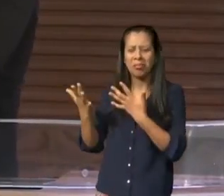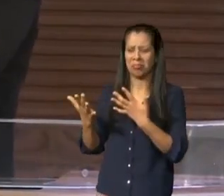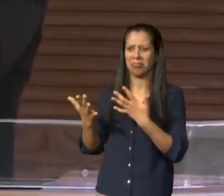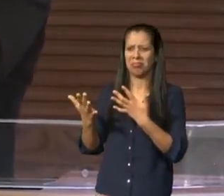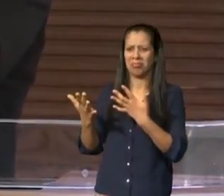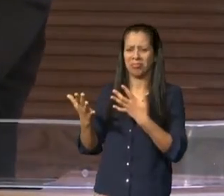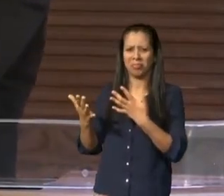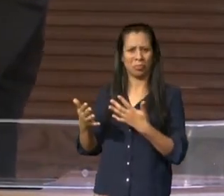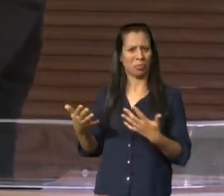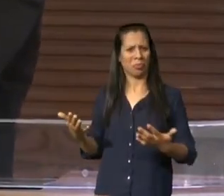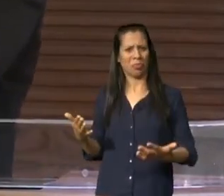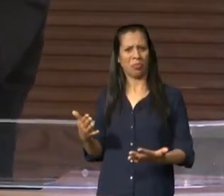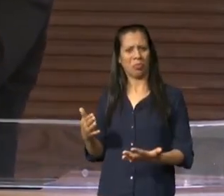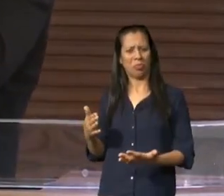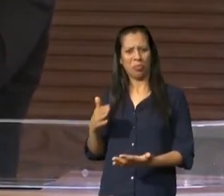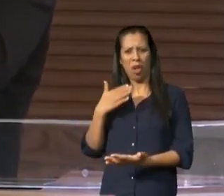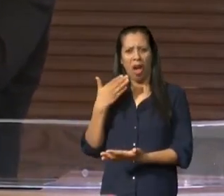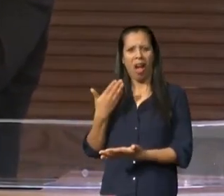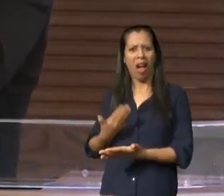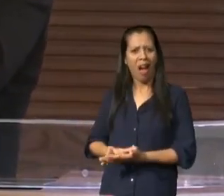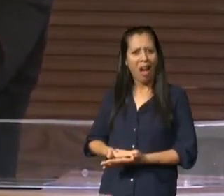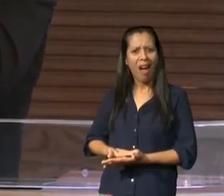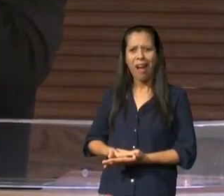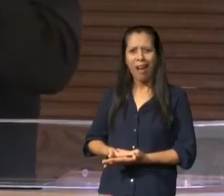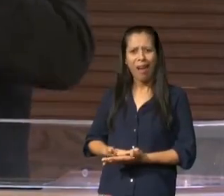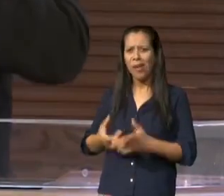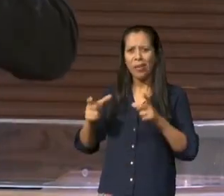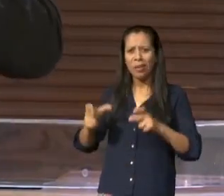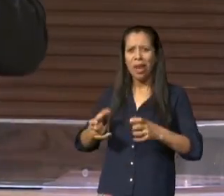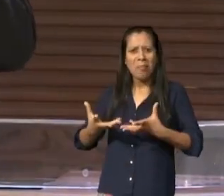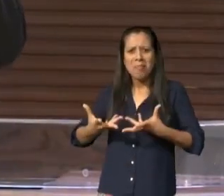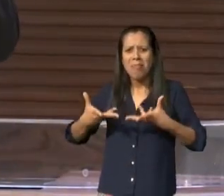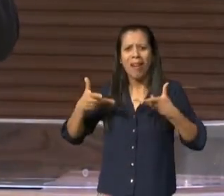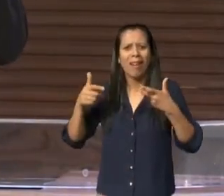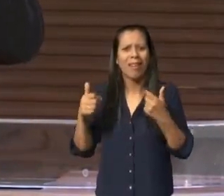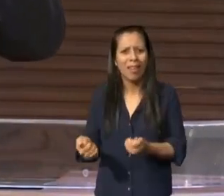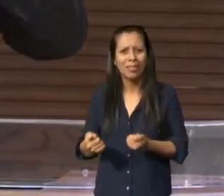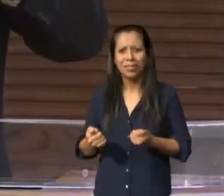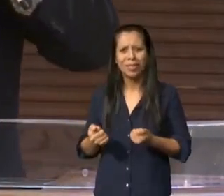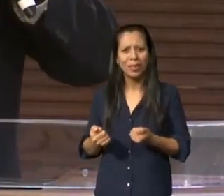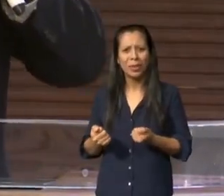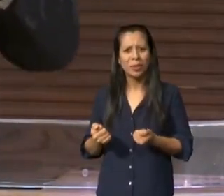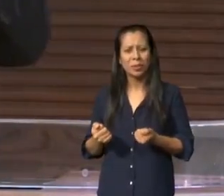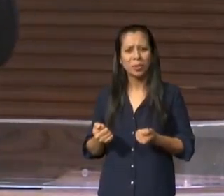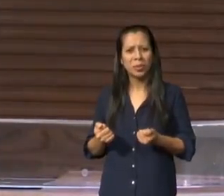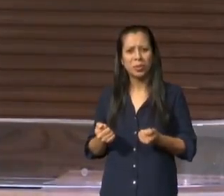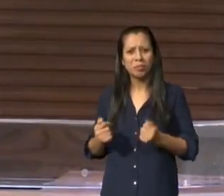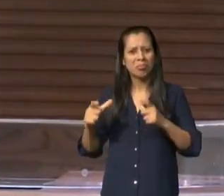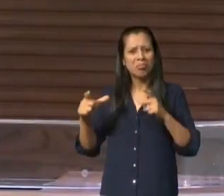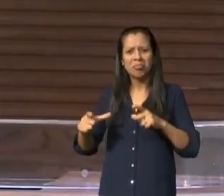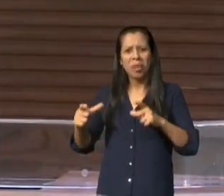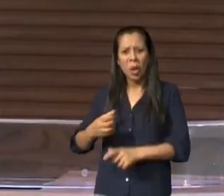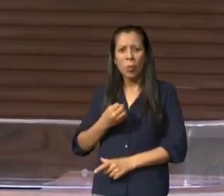puxa vida um lugar santo não é assim? um lugar santo